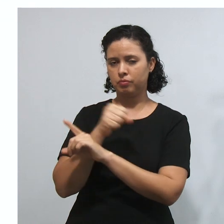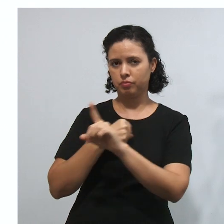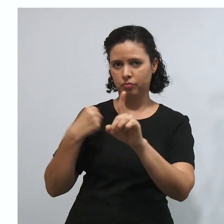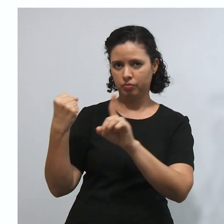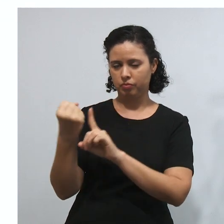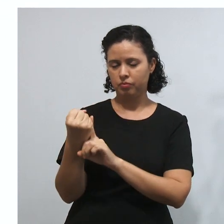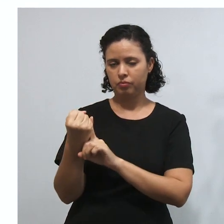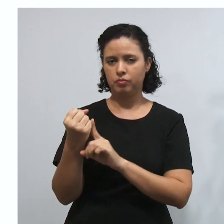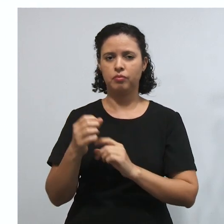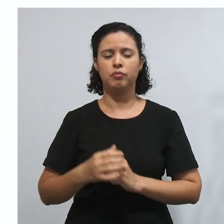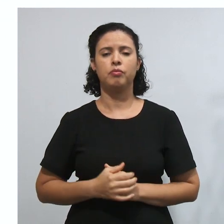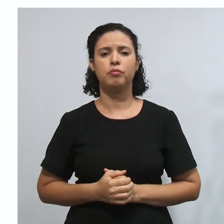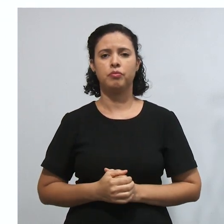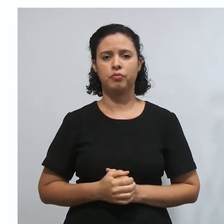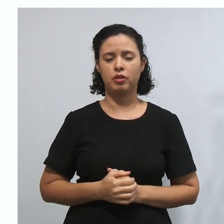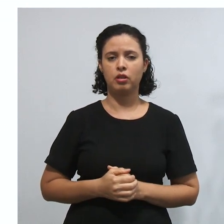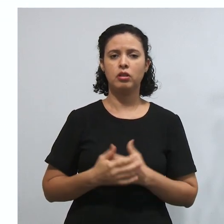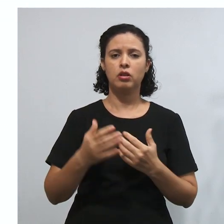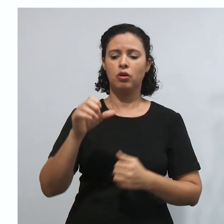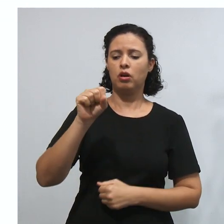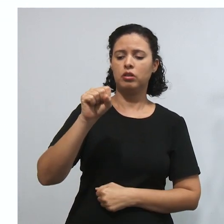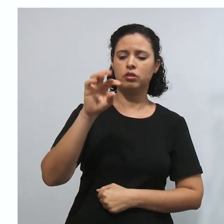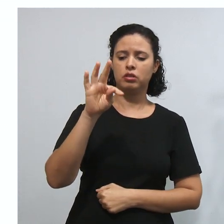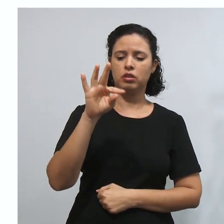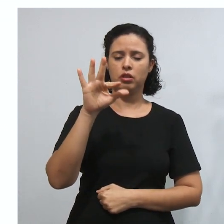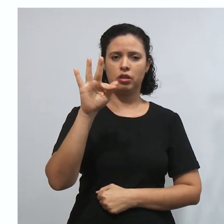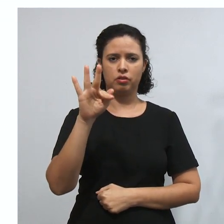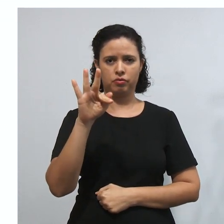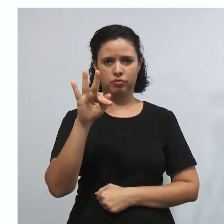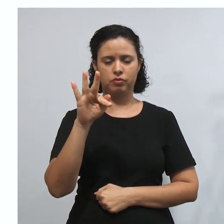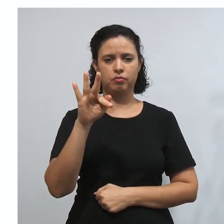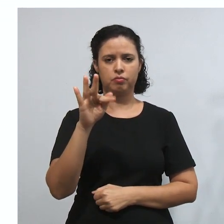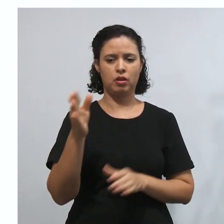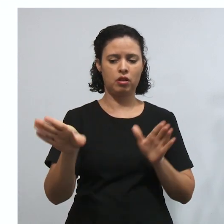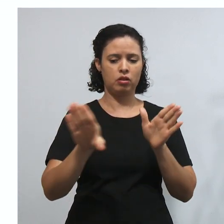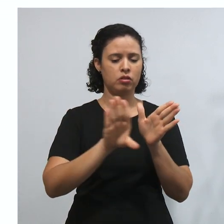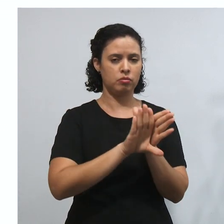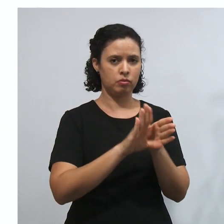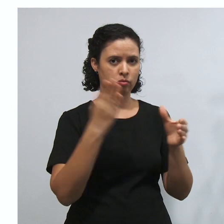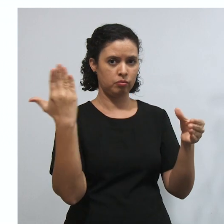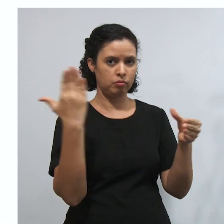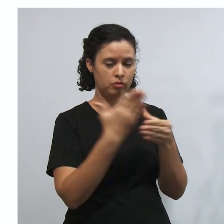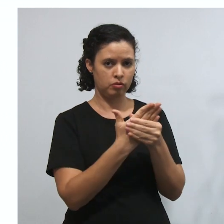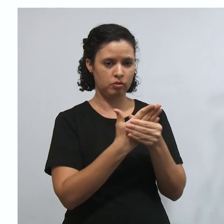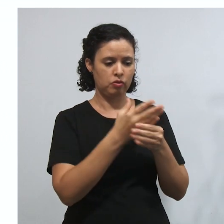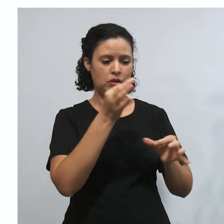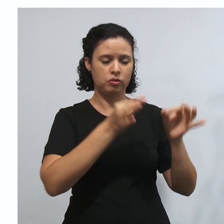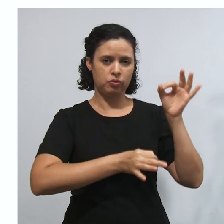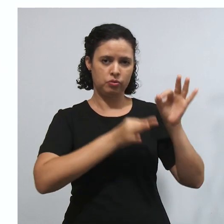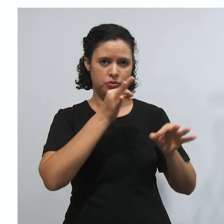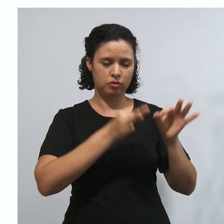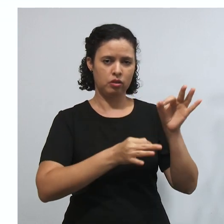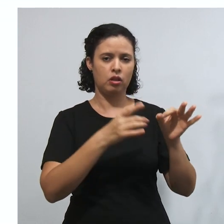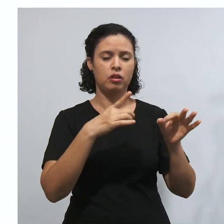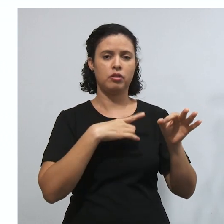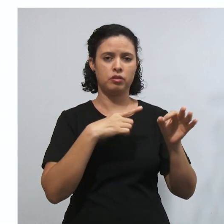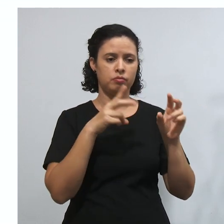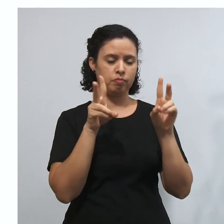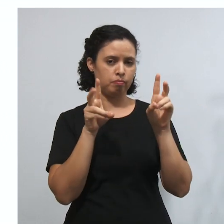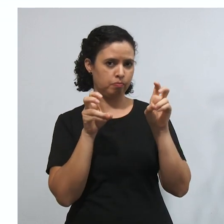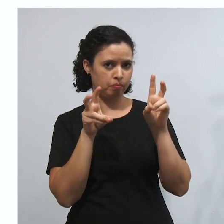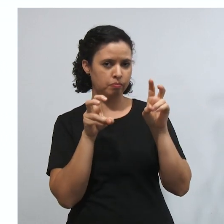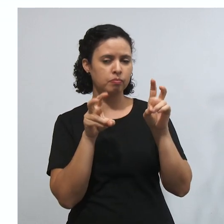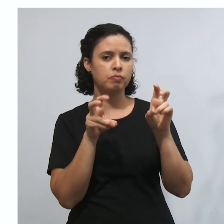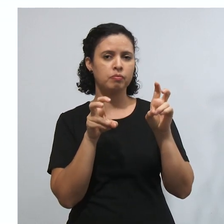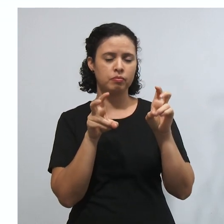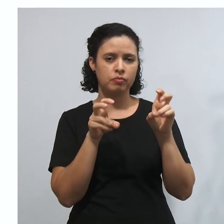Poder Judiciário, lá, o STF, no caso, ele recebe um processo que ele tem que julgar uma causa e existe essa matéria,